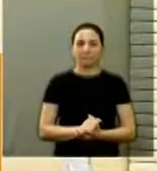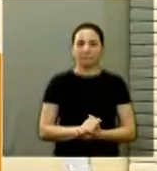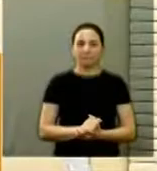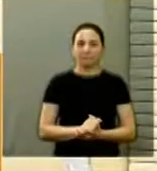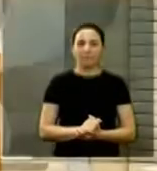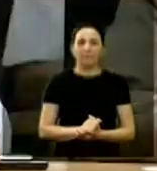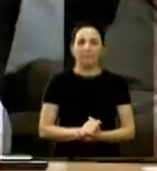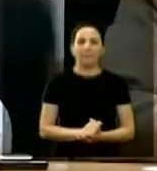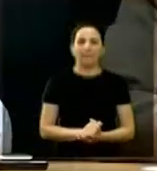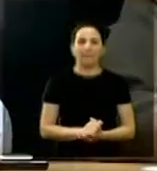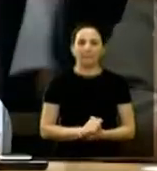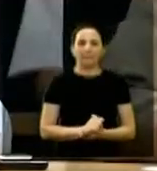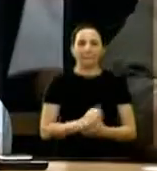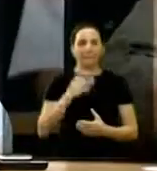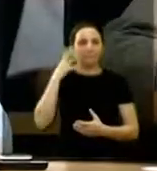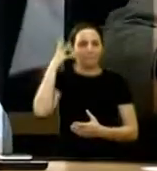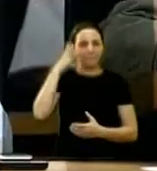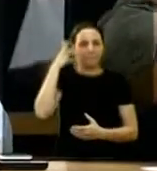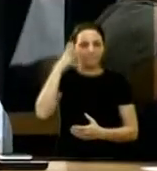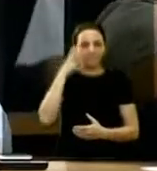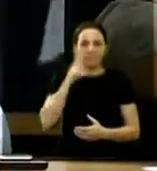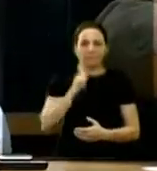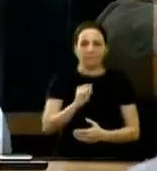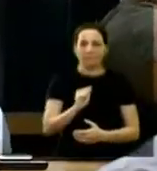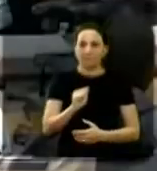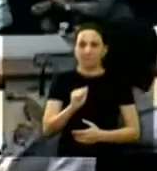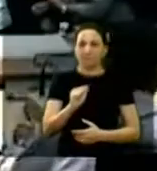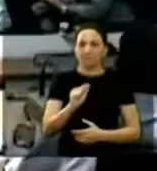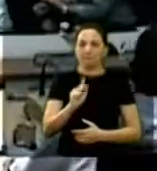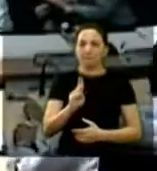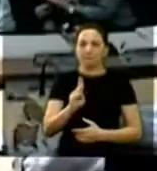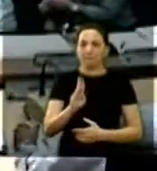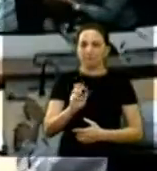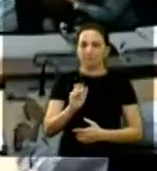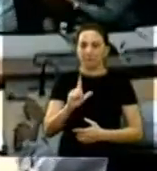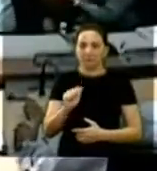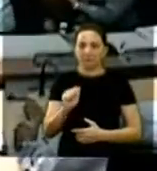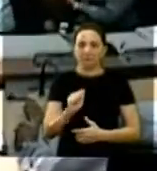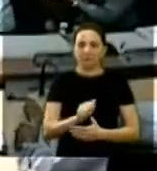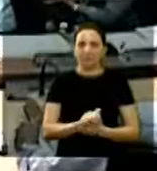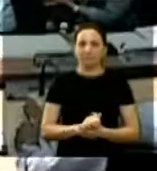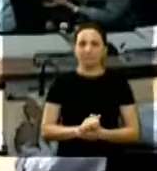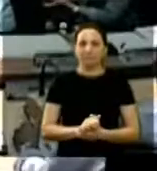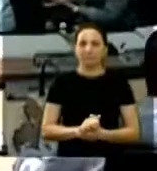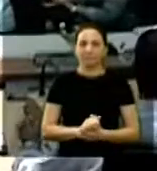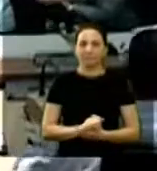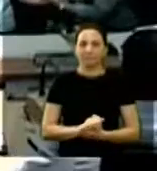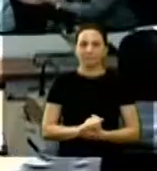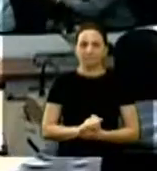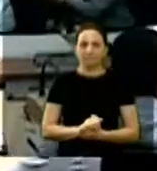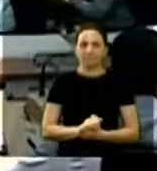Obrigado, vereador. Com a palavra, a vereadora Gabriela Palombo. Viu? Já foi. Não dá mais tempo.